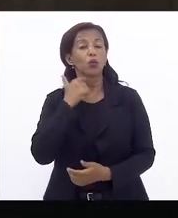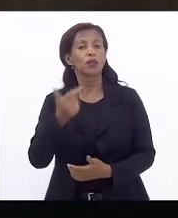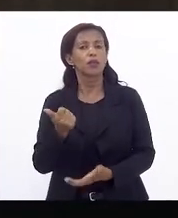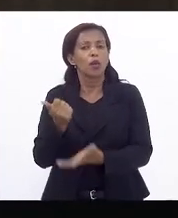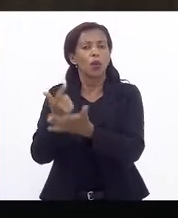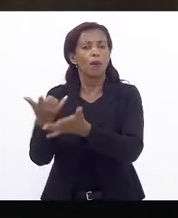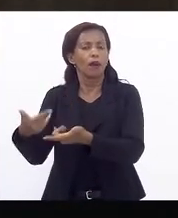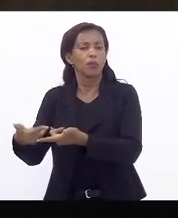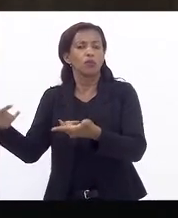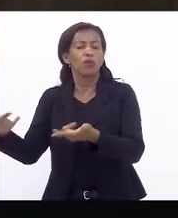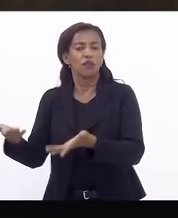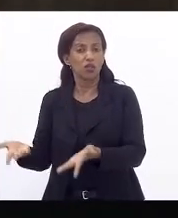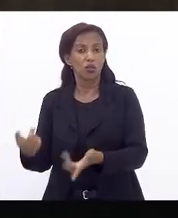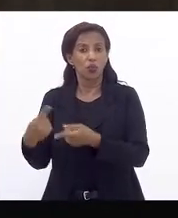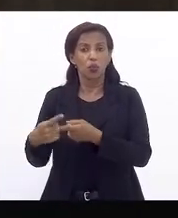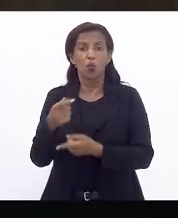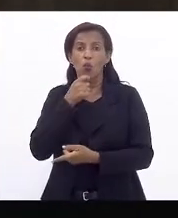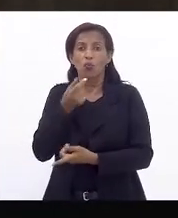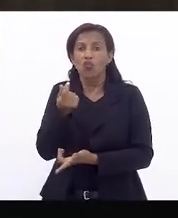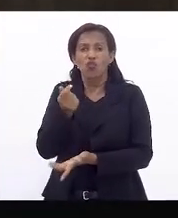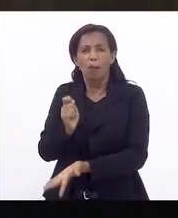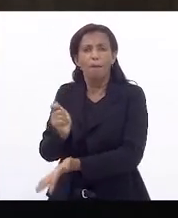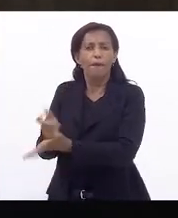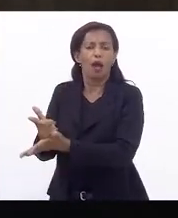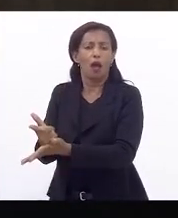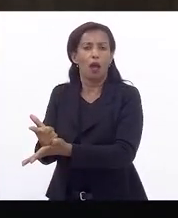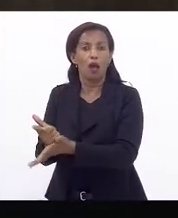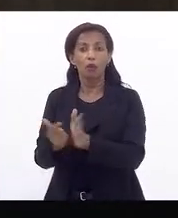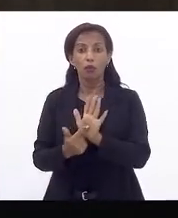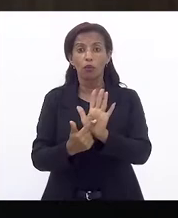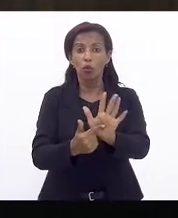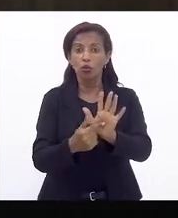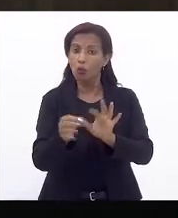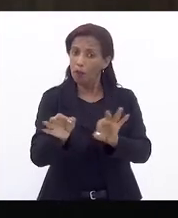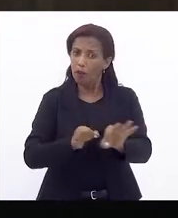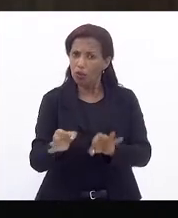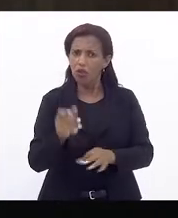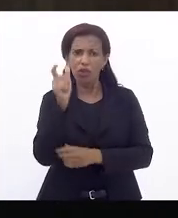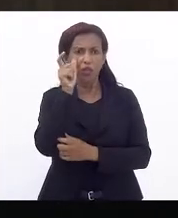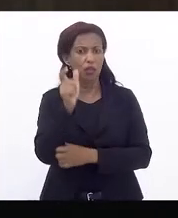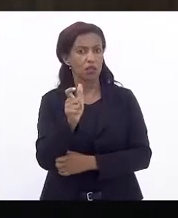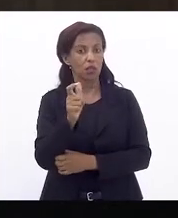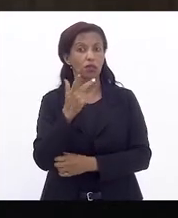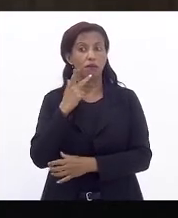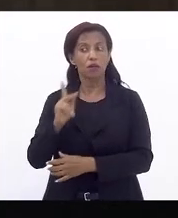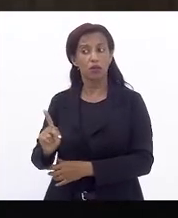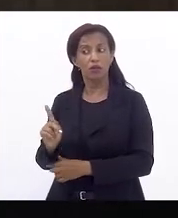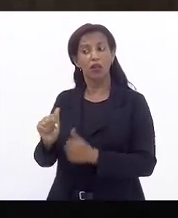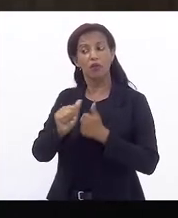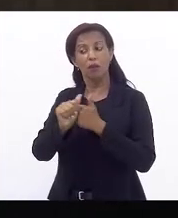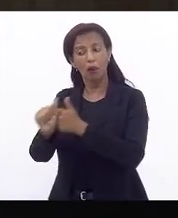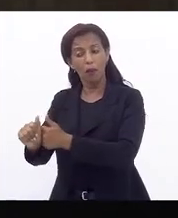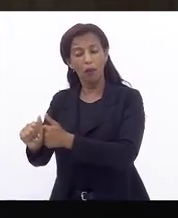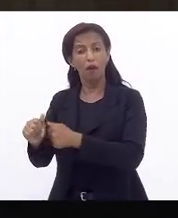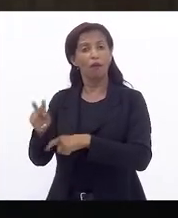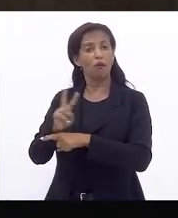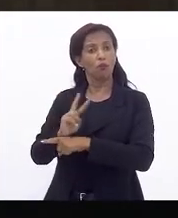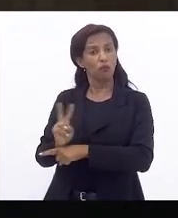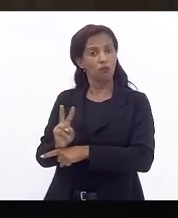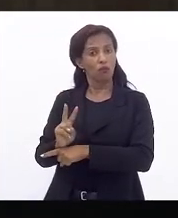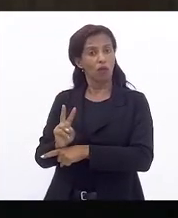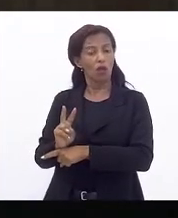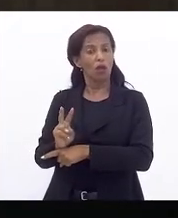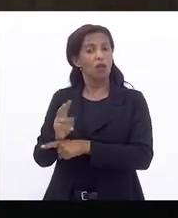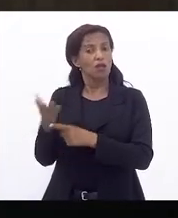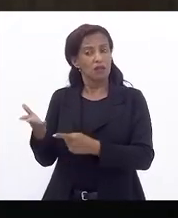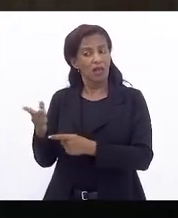comprar um absorvente porque não têm recurso. Apresentou um projeto interessante, mas eu falei para ela, vamos ter que acompanhar, fiscalizar. Será que vai